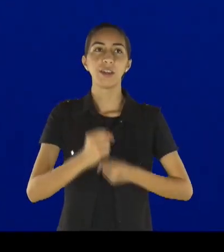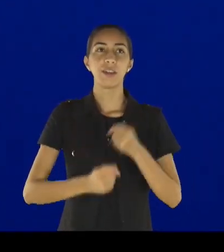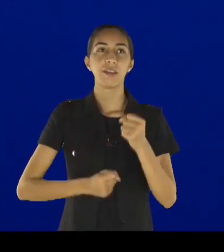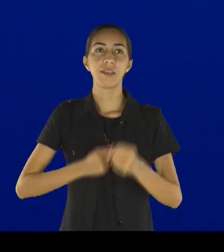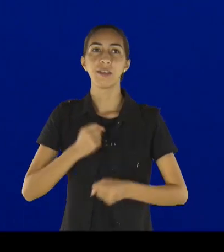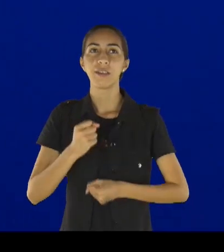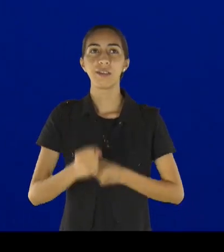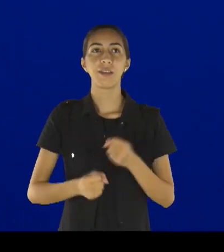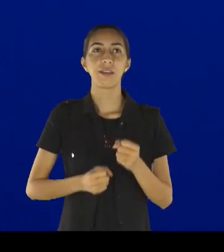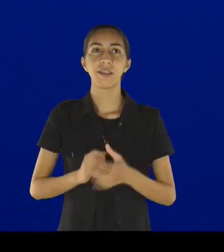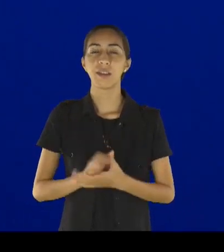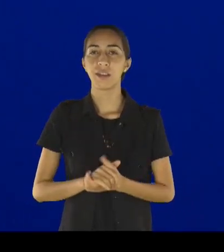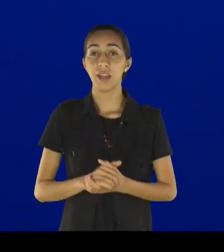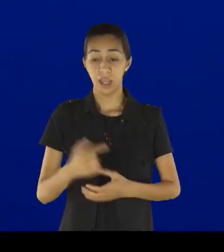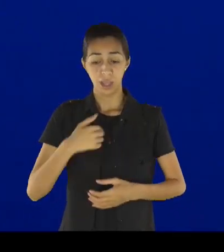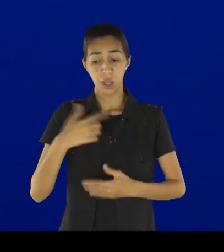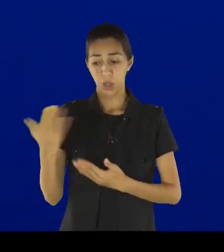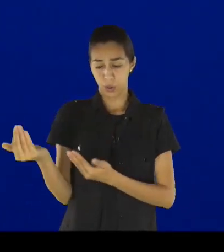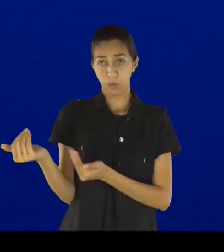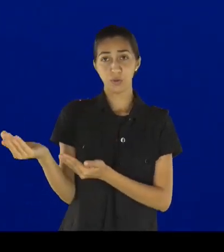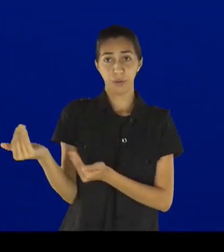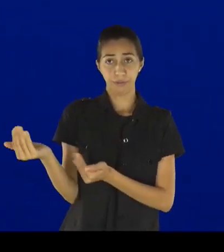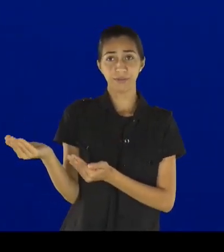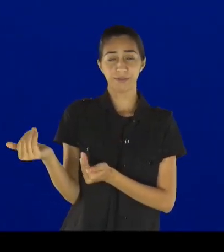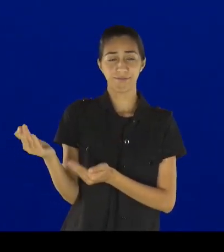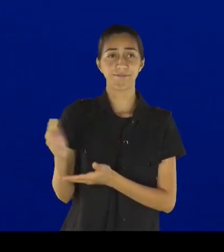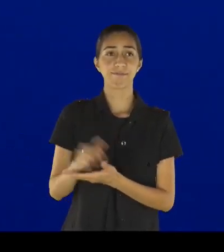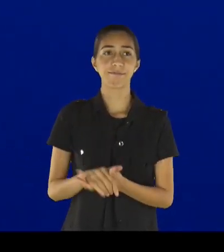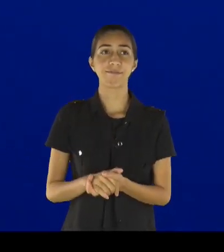quem não sabe, é o campeão dos 100 metros,